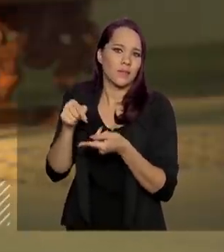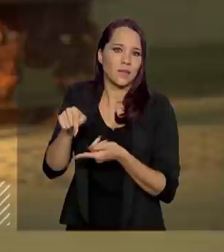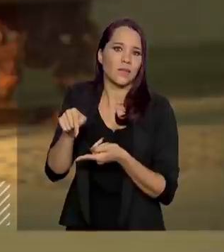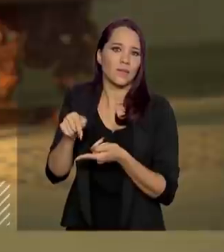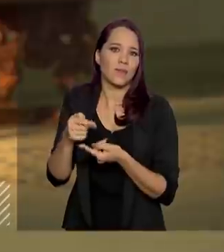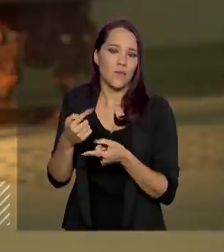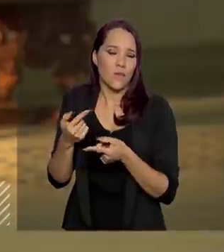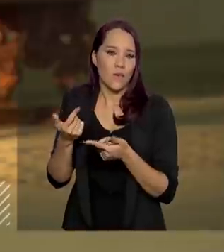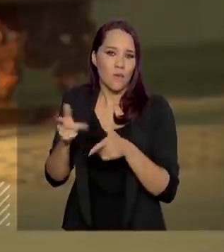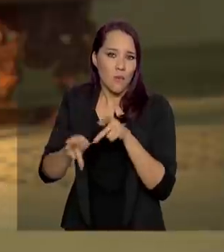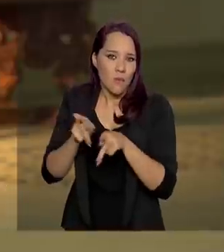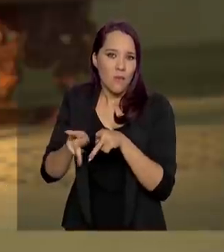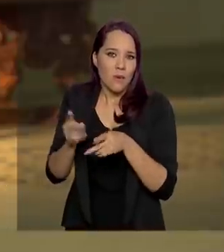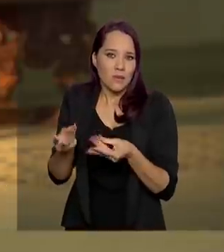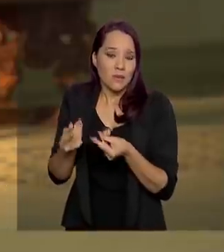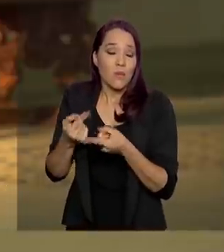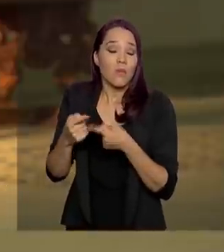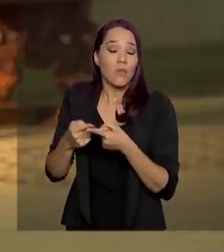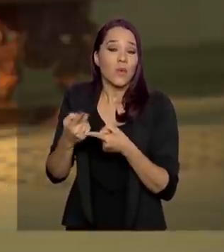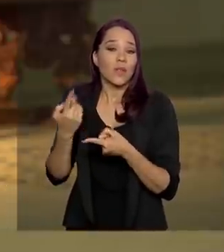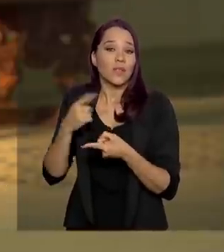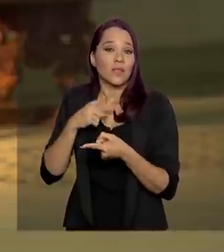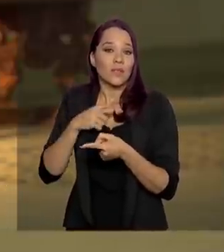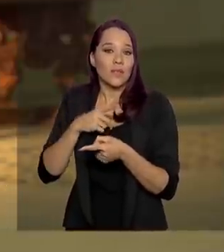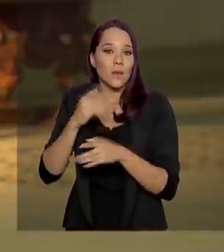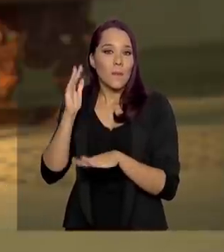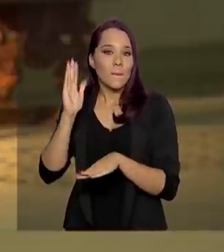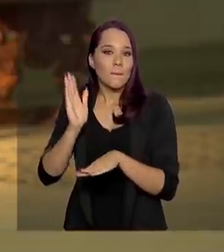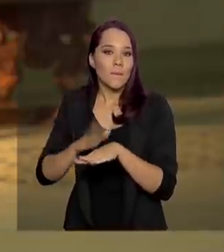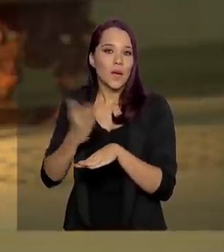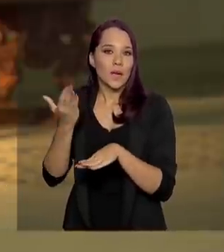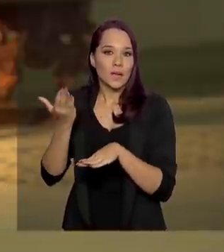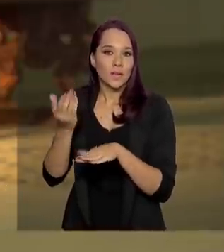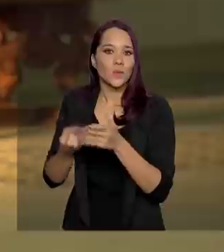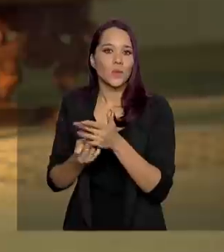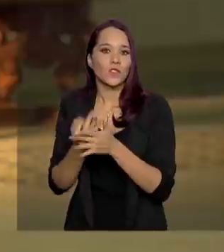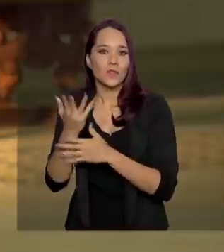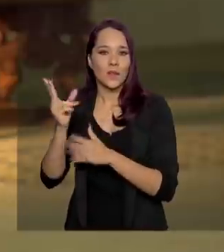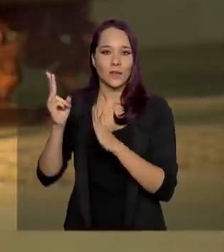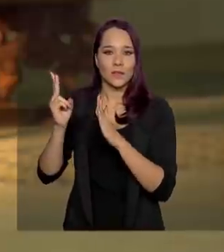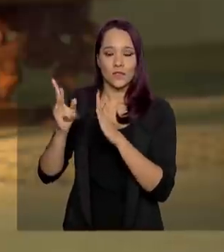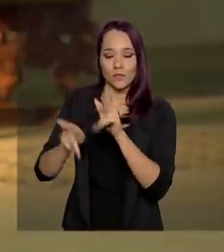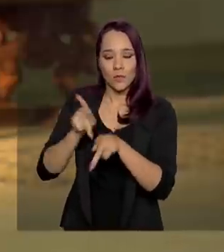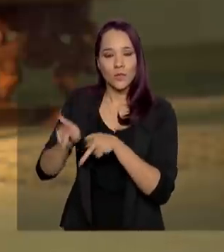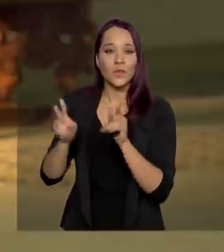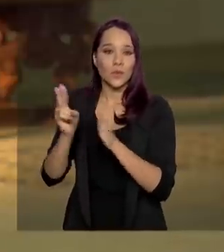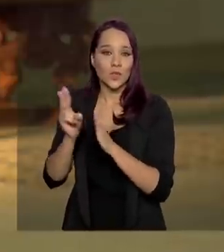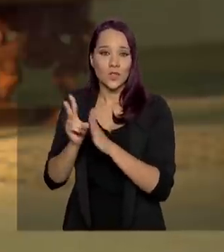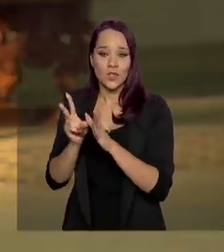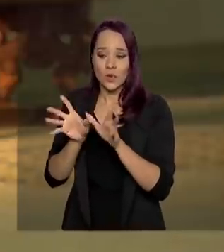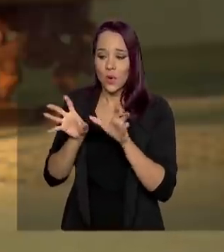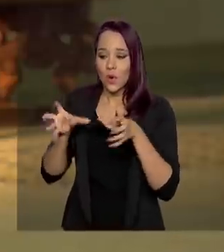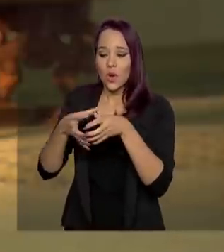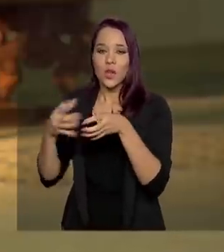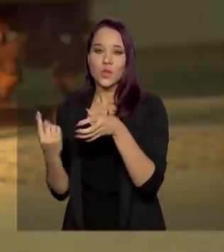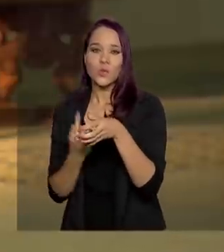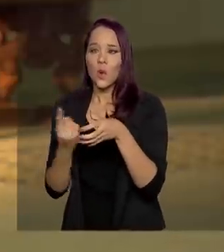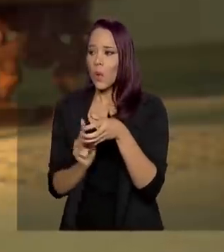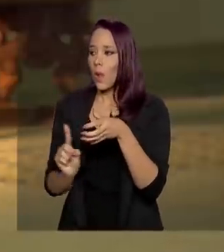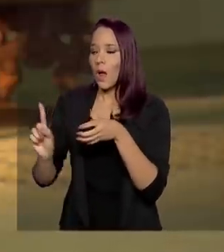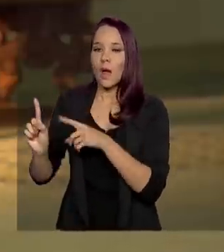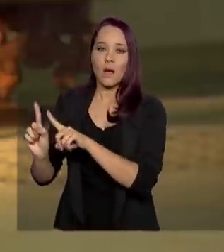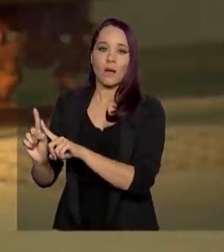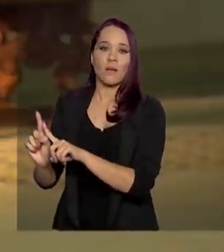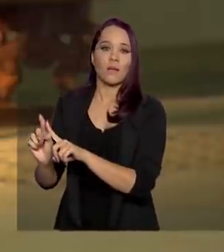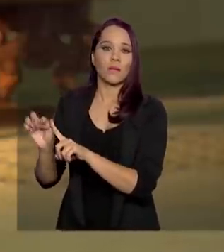importante, porque ela concentra maior quantidade de povos indígenas isolados. Lembrando